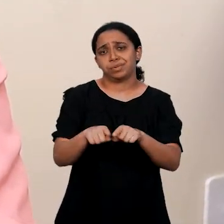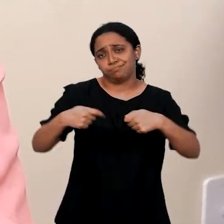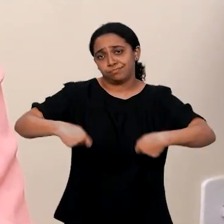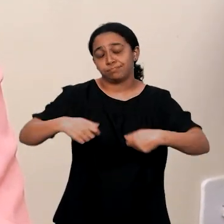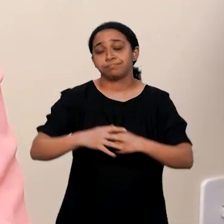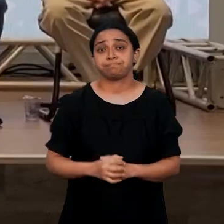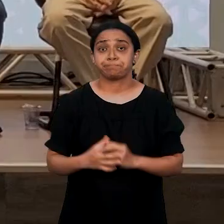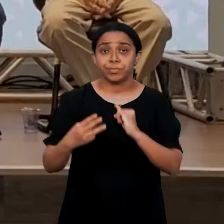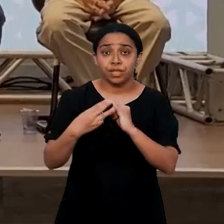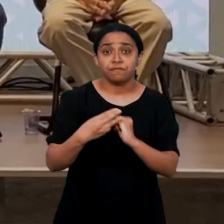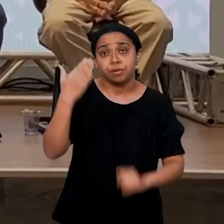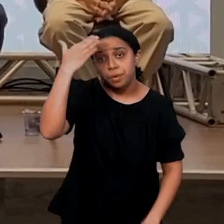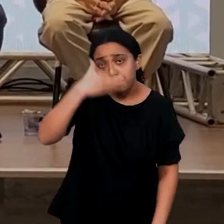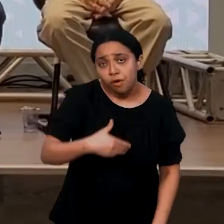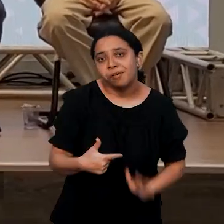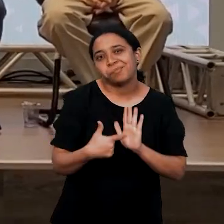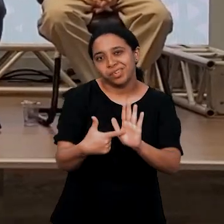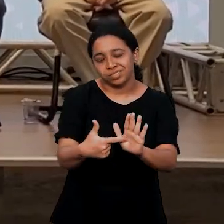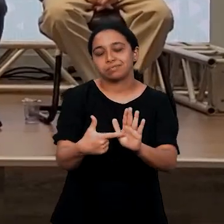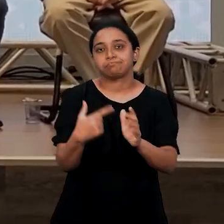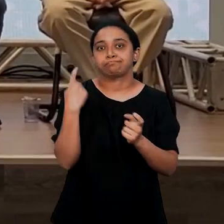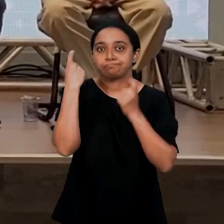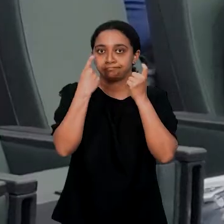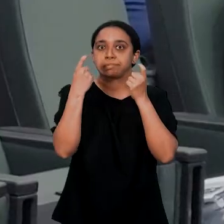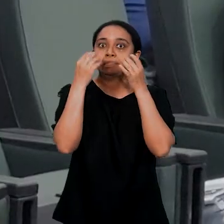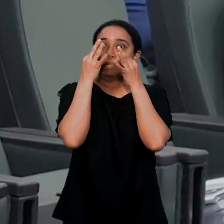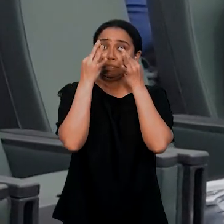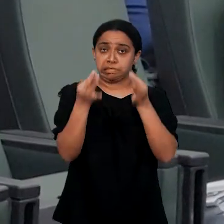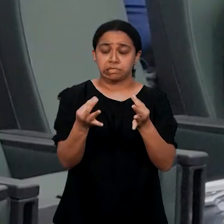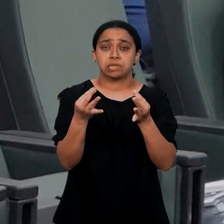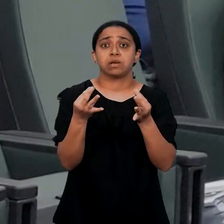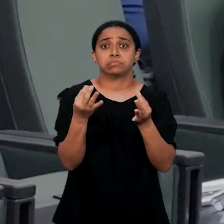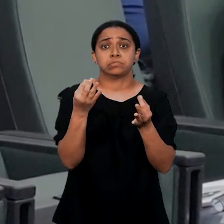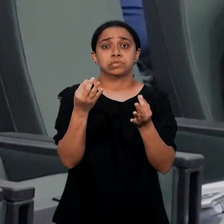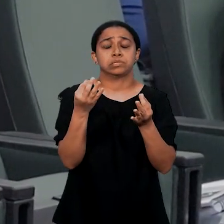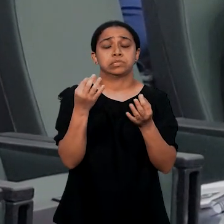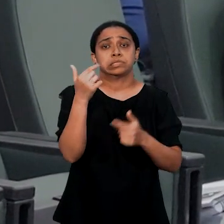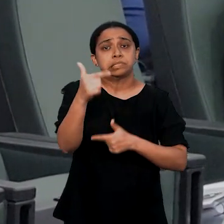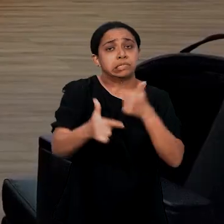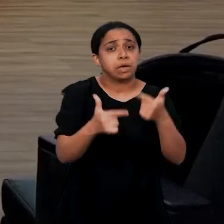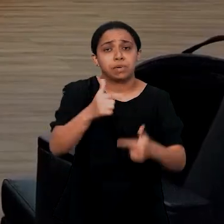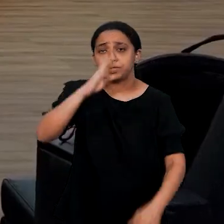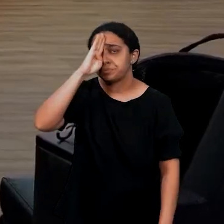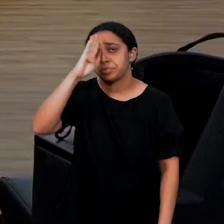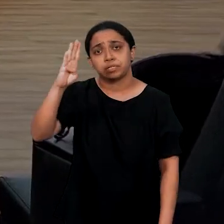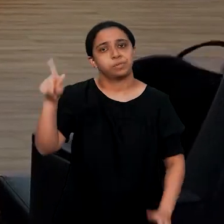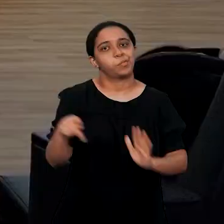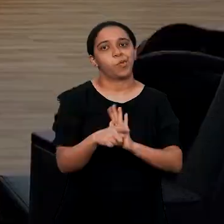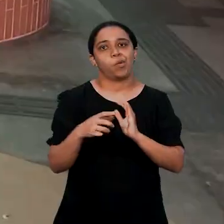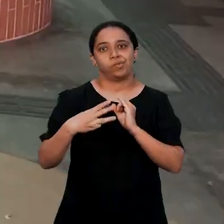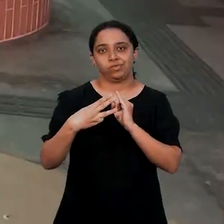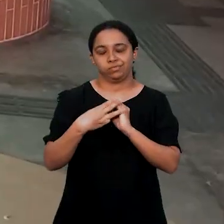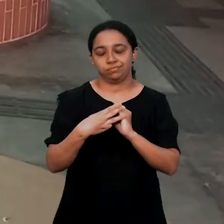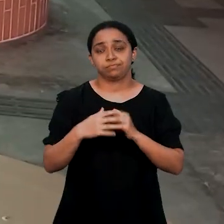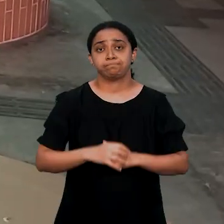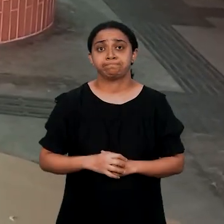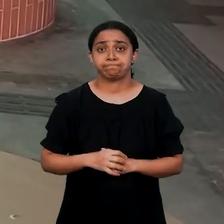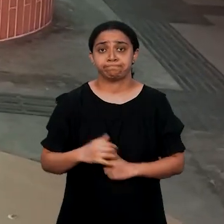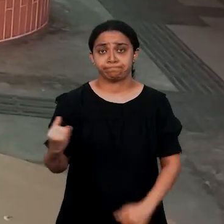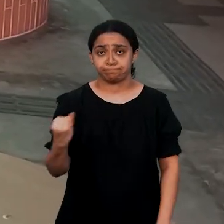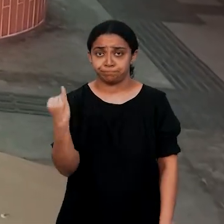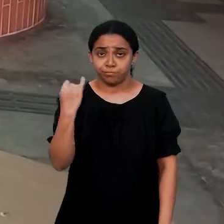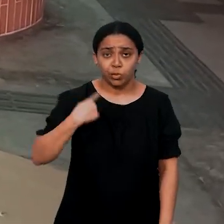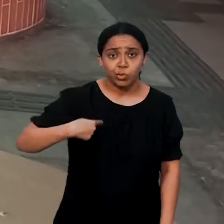sofrer alteração. E o IFMA demonstra, mais uma vez, a preocupação com a atividade fim do Instituto. Isso é extremamente